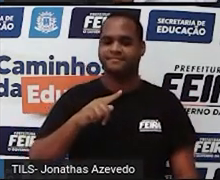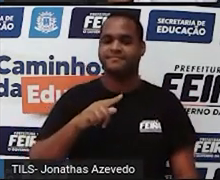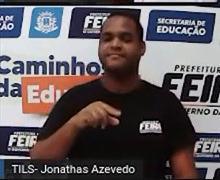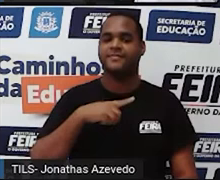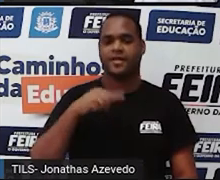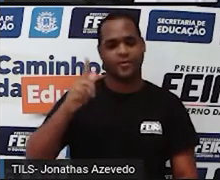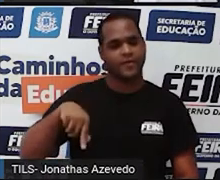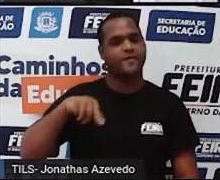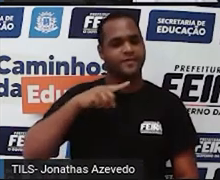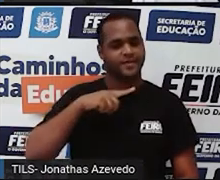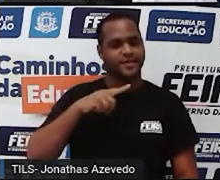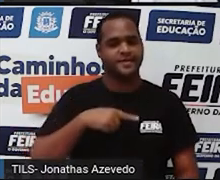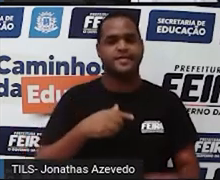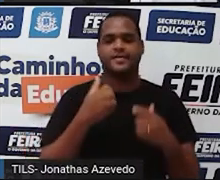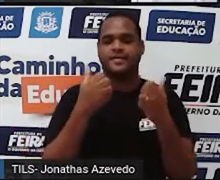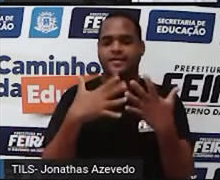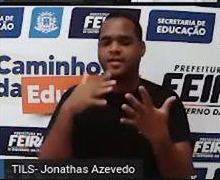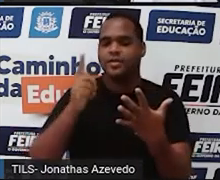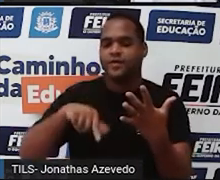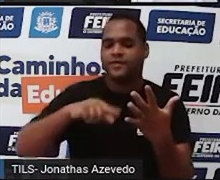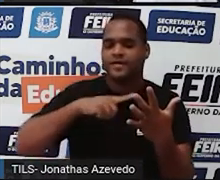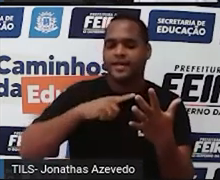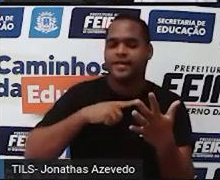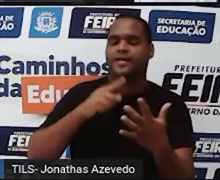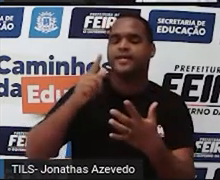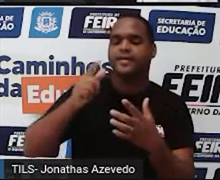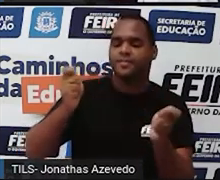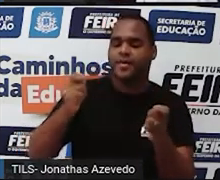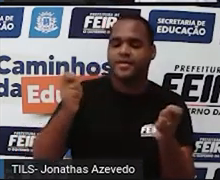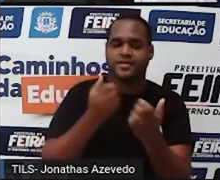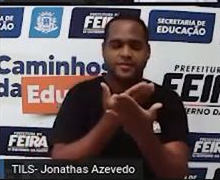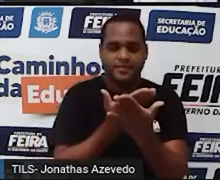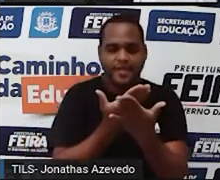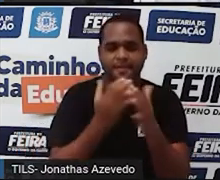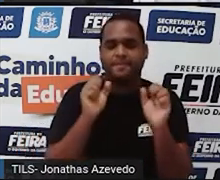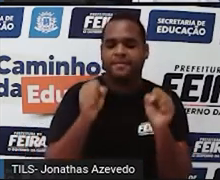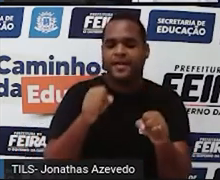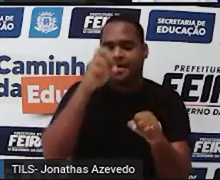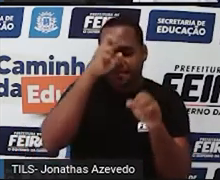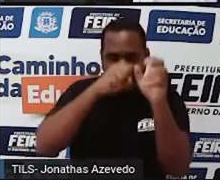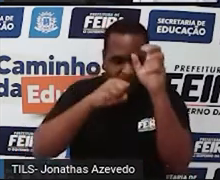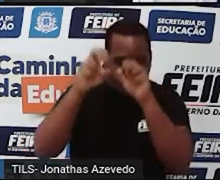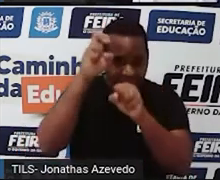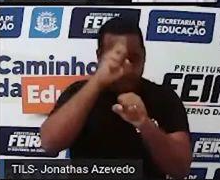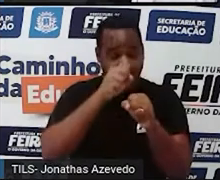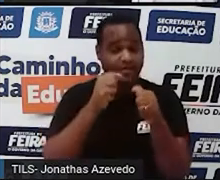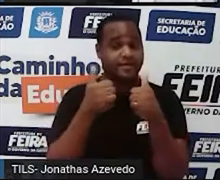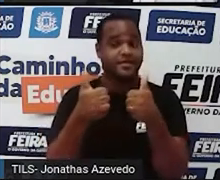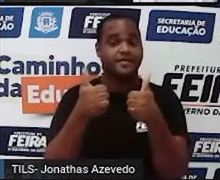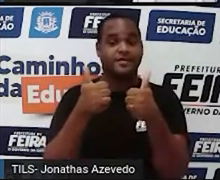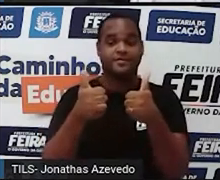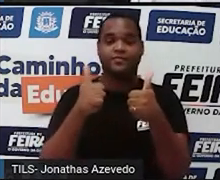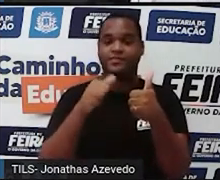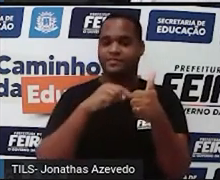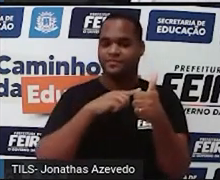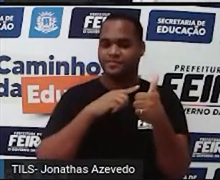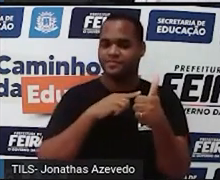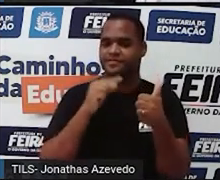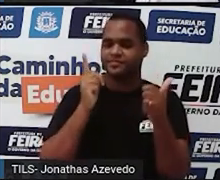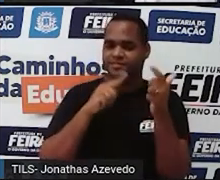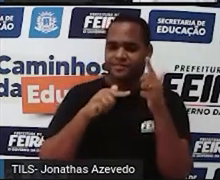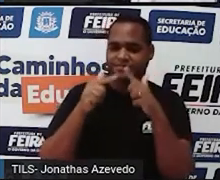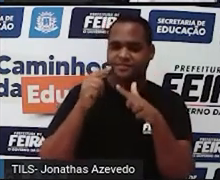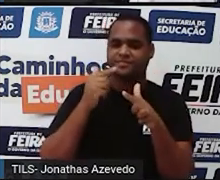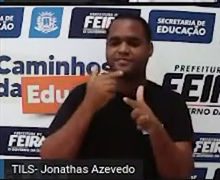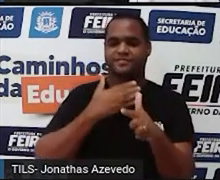novo, mais uma vez, tentar estudar e aprender matemática da melhor maneira que a gente conseguir, do jeito